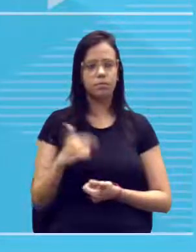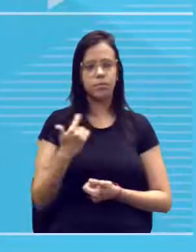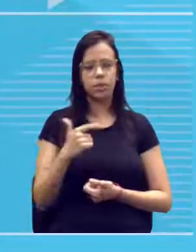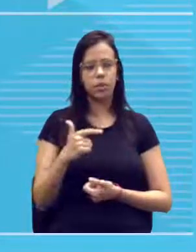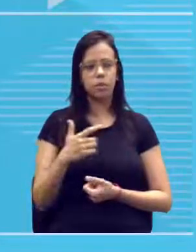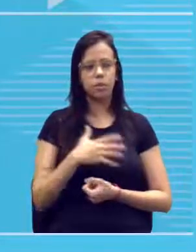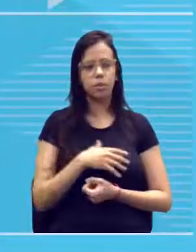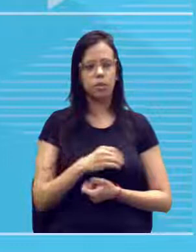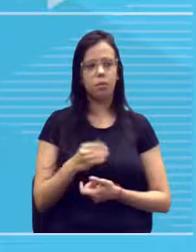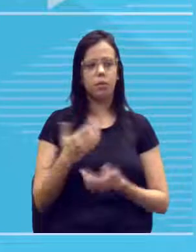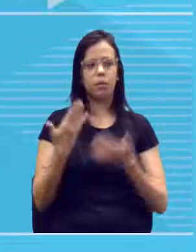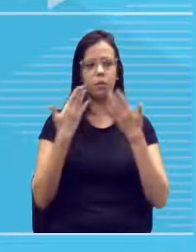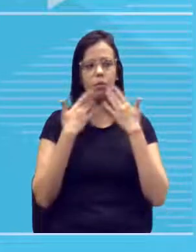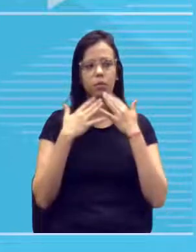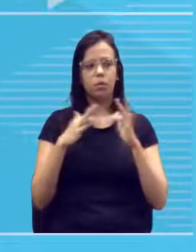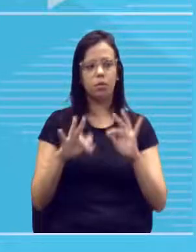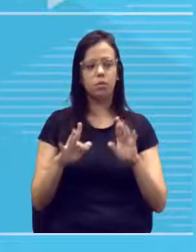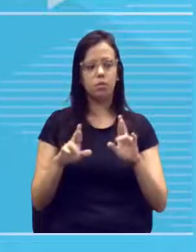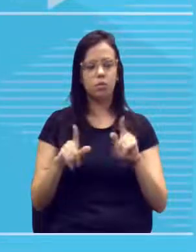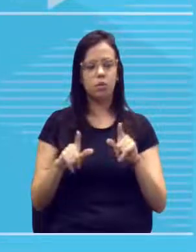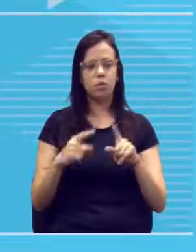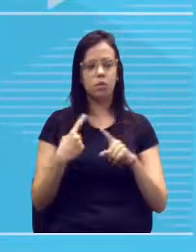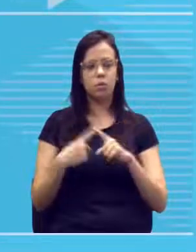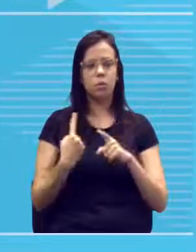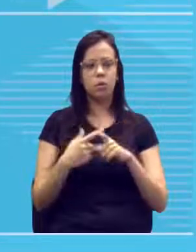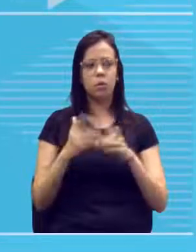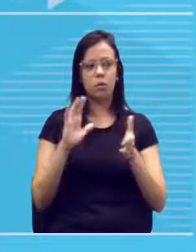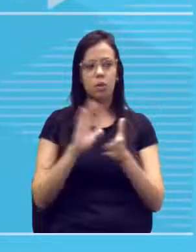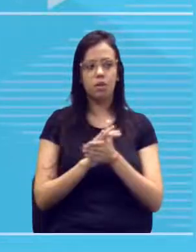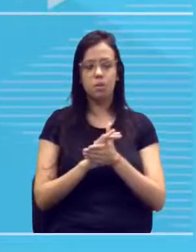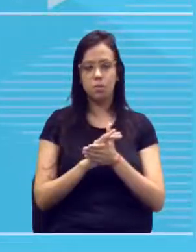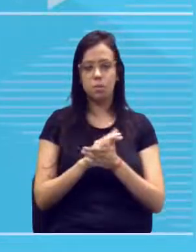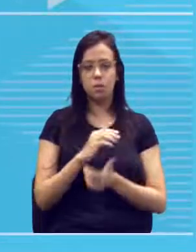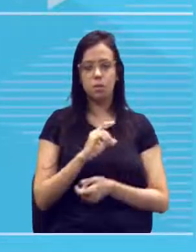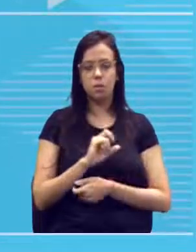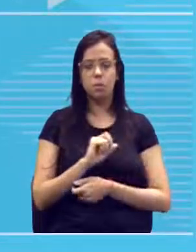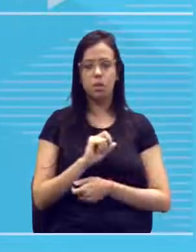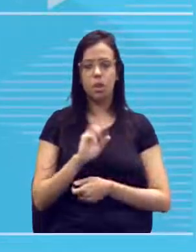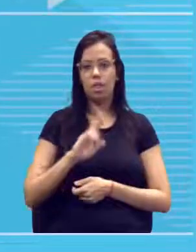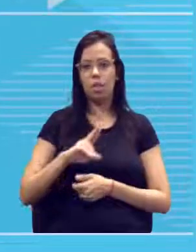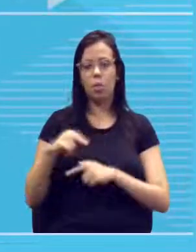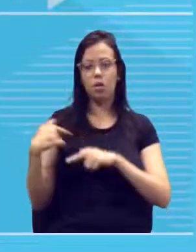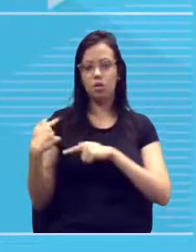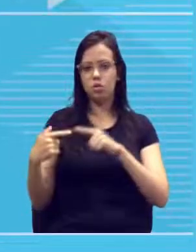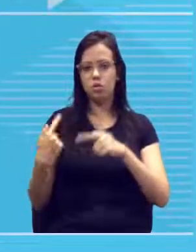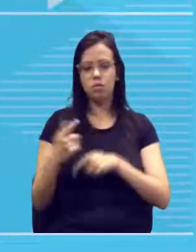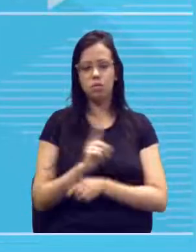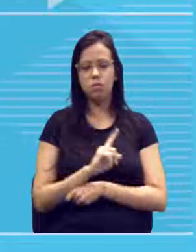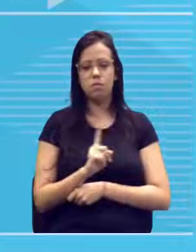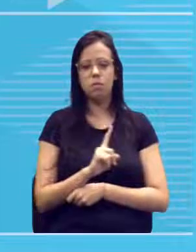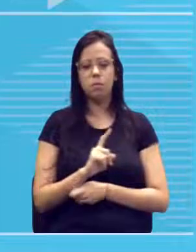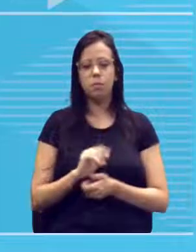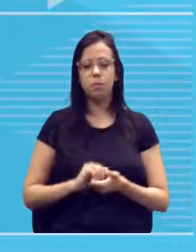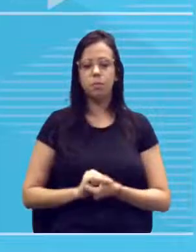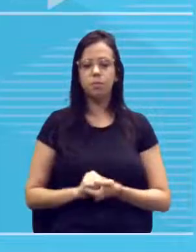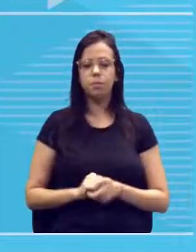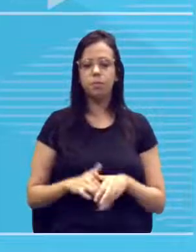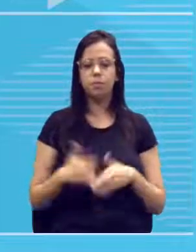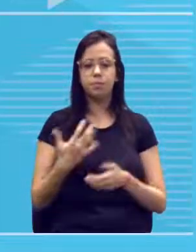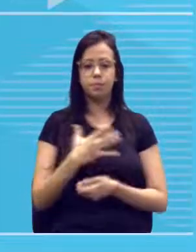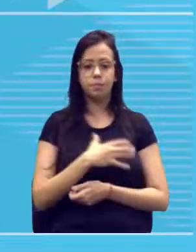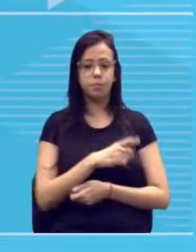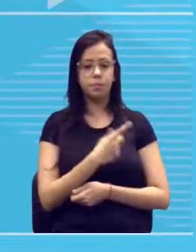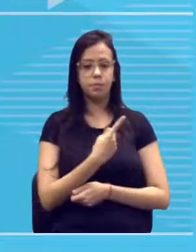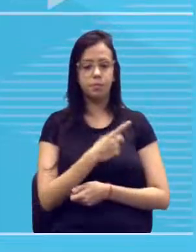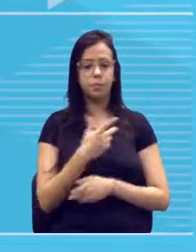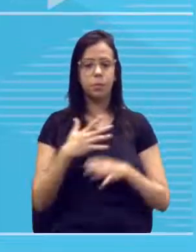diferentes. Observe que esse casamento aqui, ó, não é geração, tá? Então, os filhos que ele